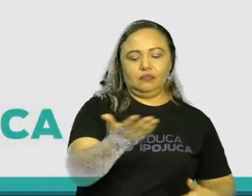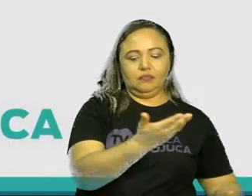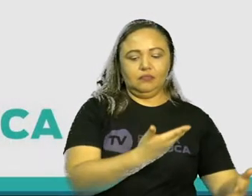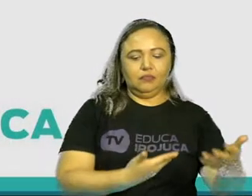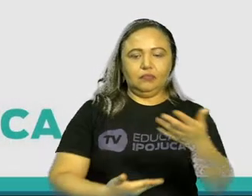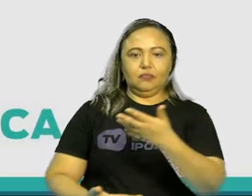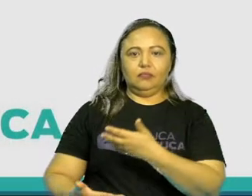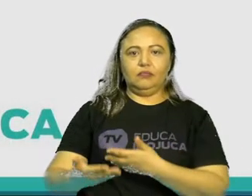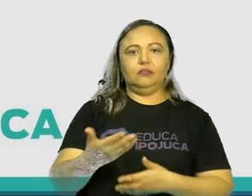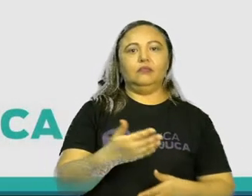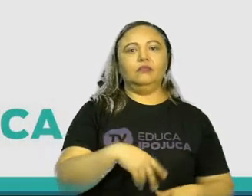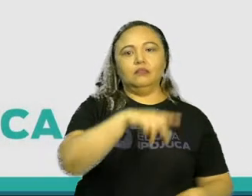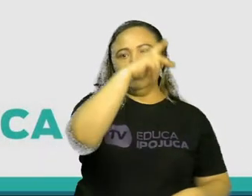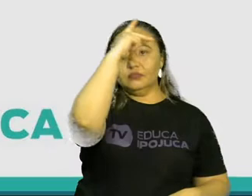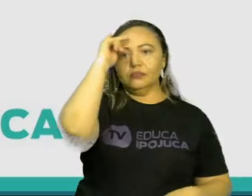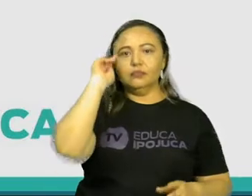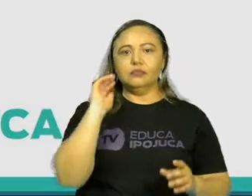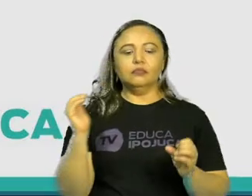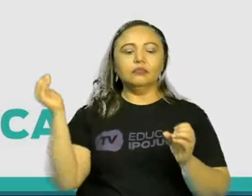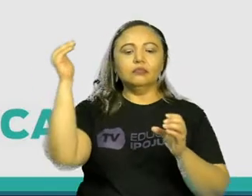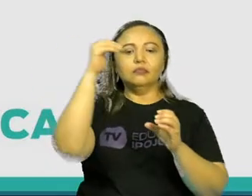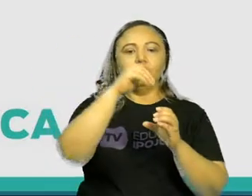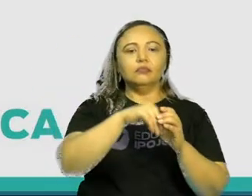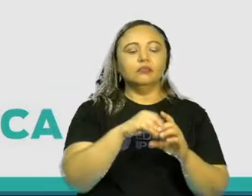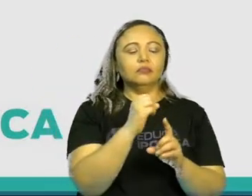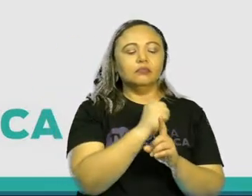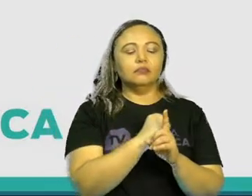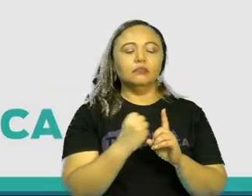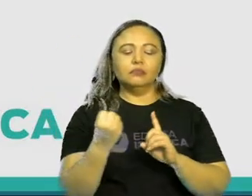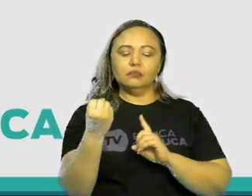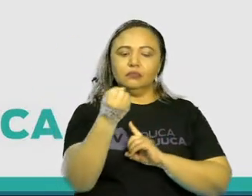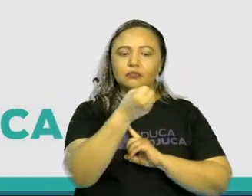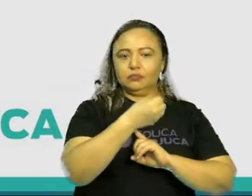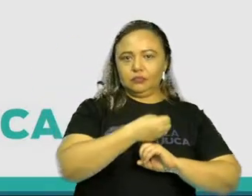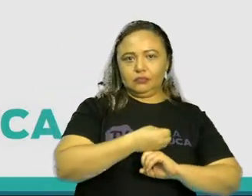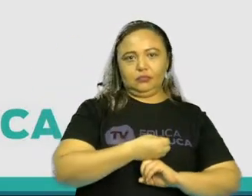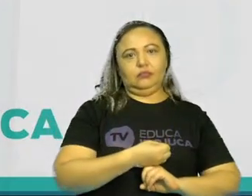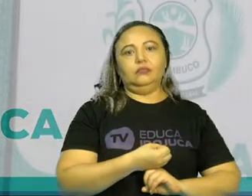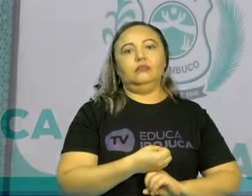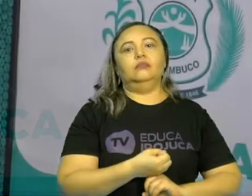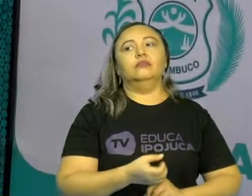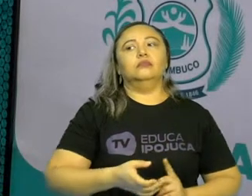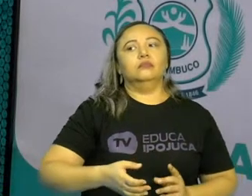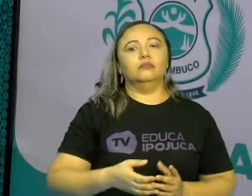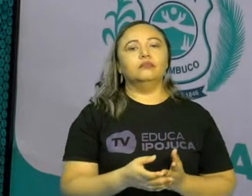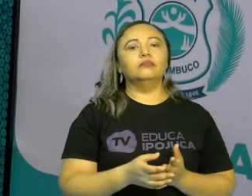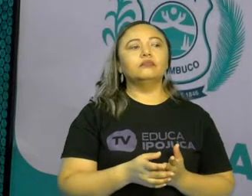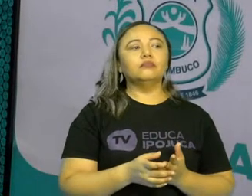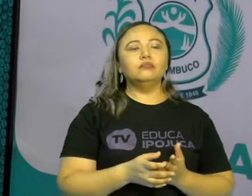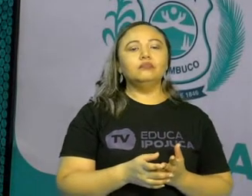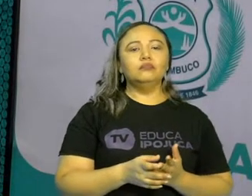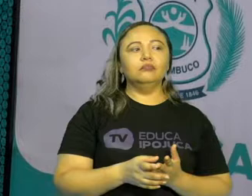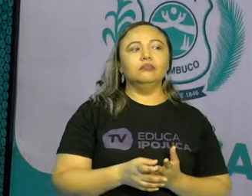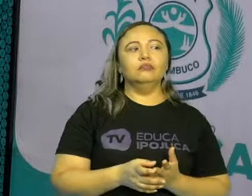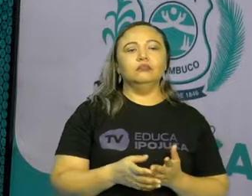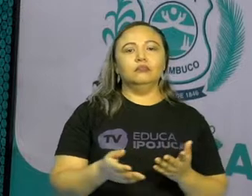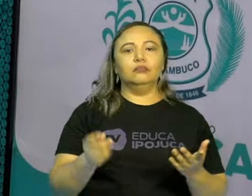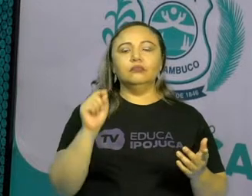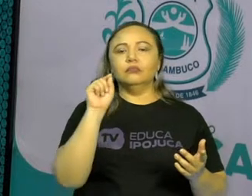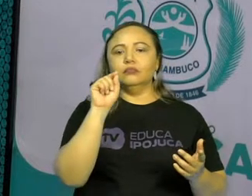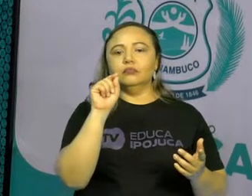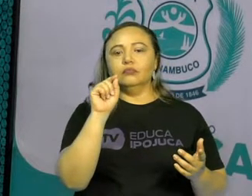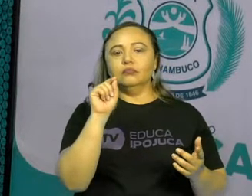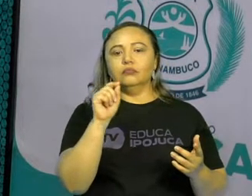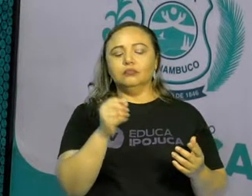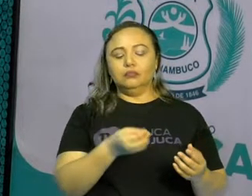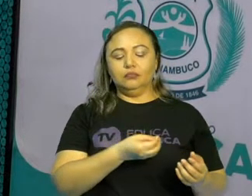comunidade. Convivência e interação entre pessoas na comunidade. O que é